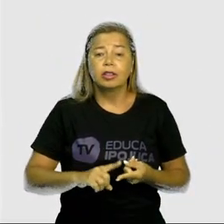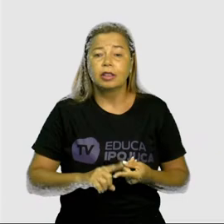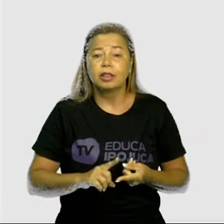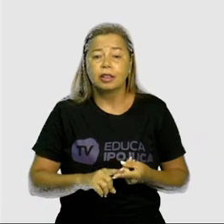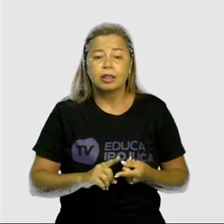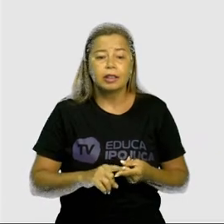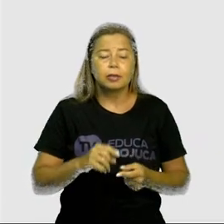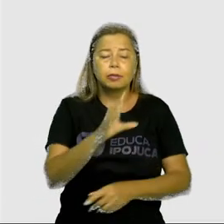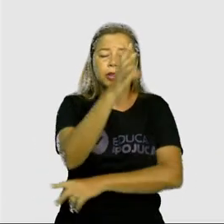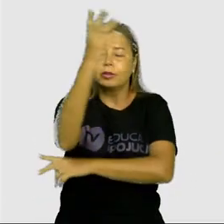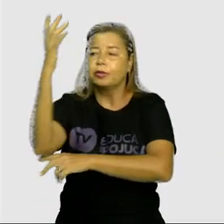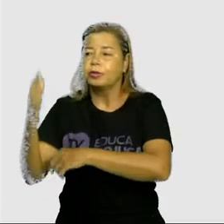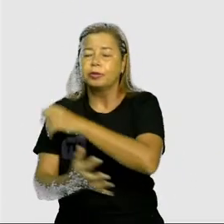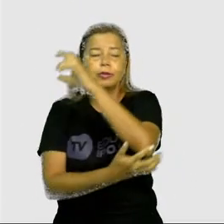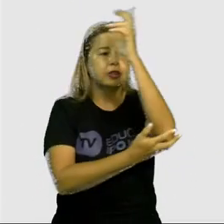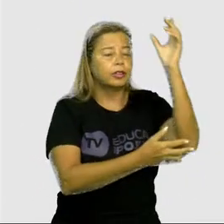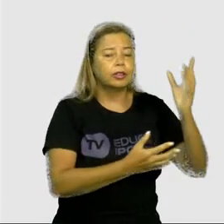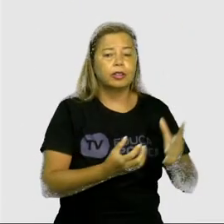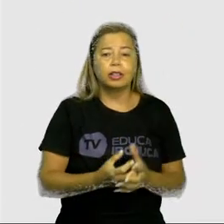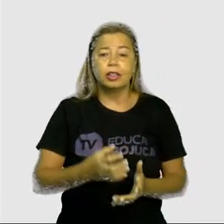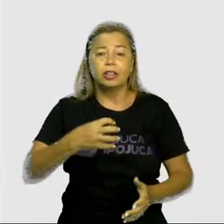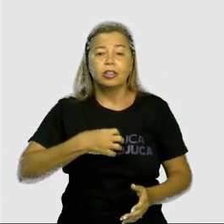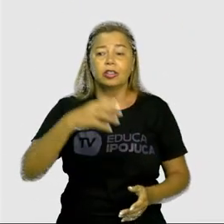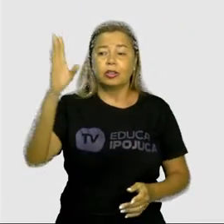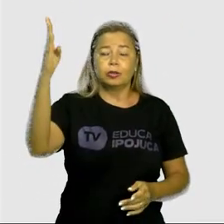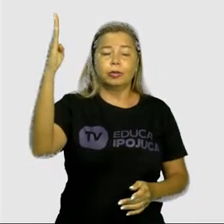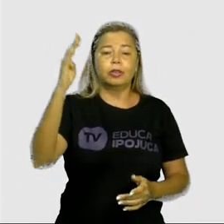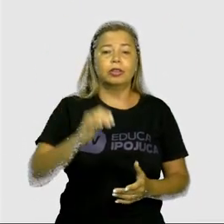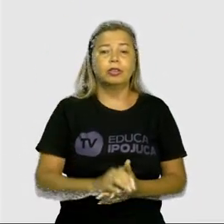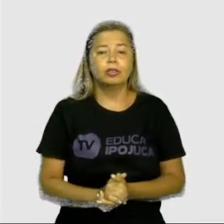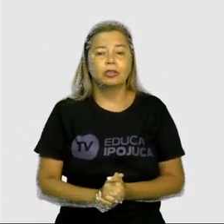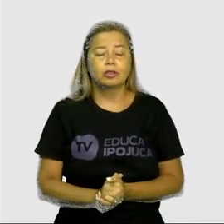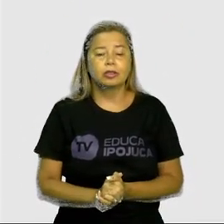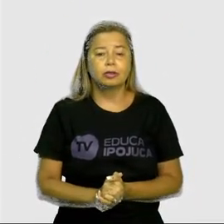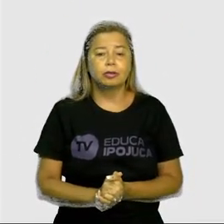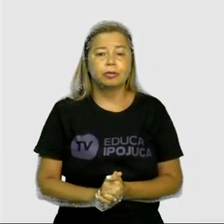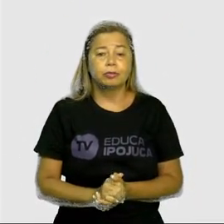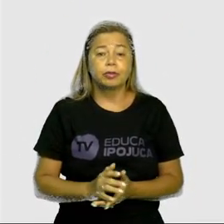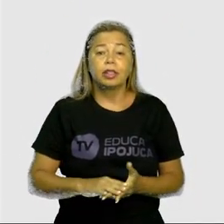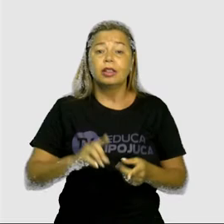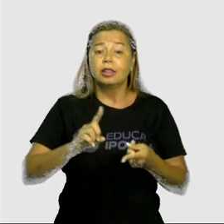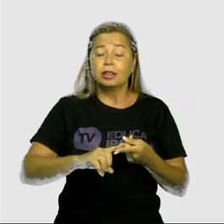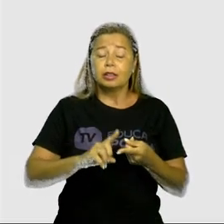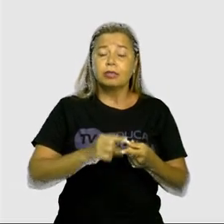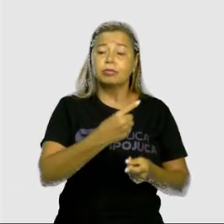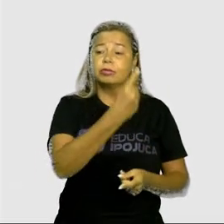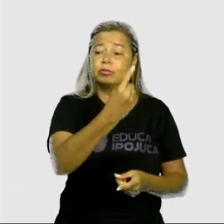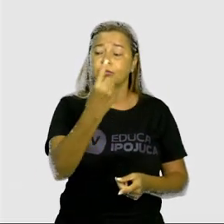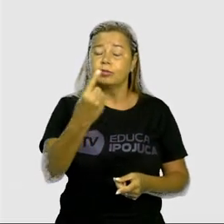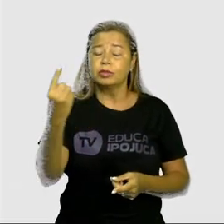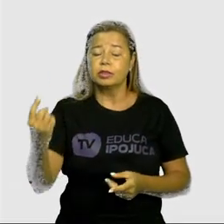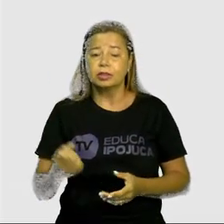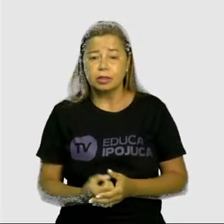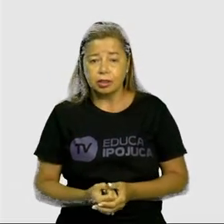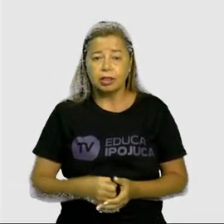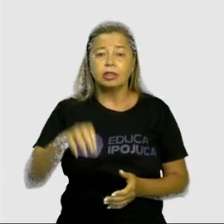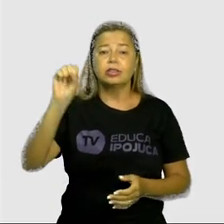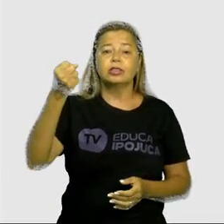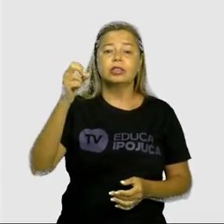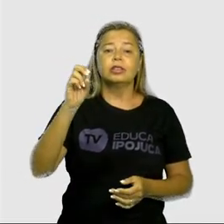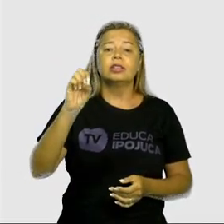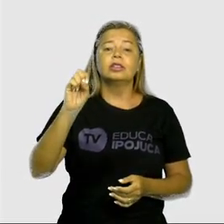silvestre e reservas biológicas. E unidades de uso sustentável, que são as